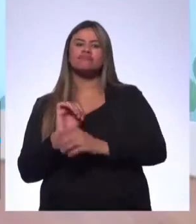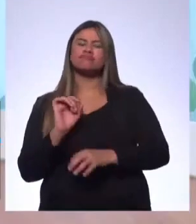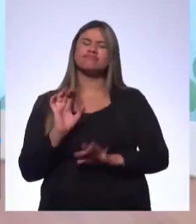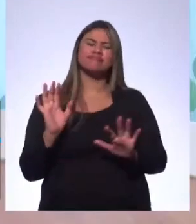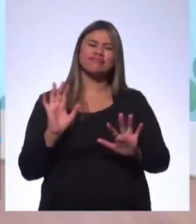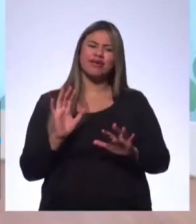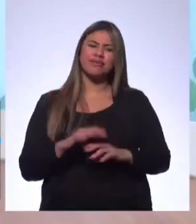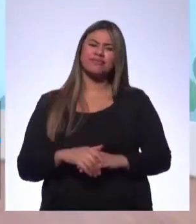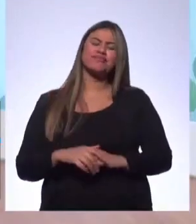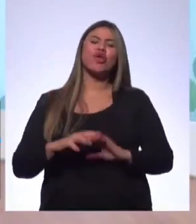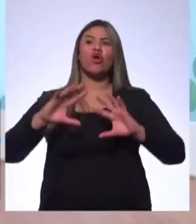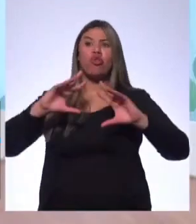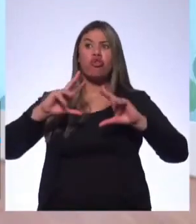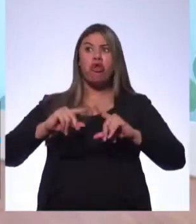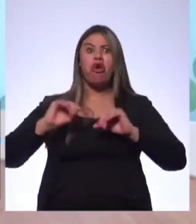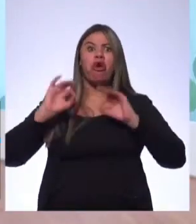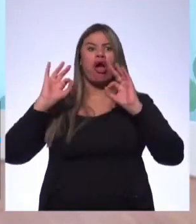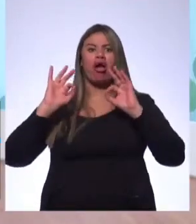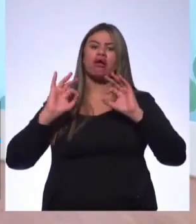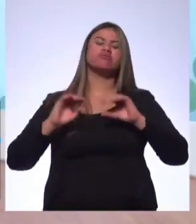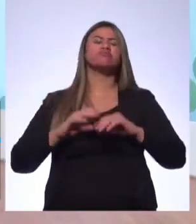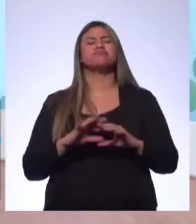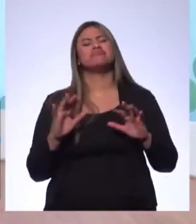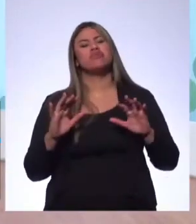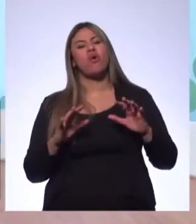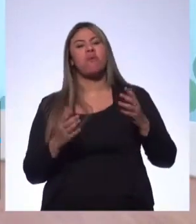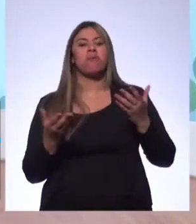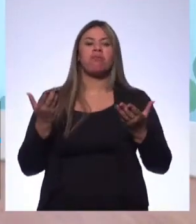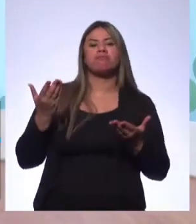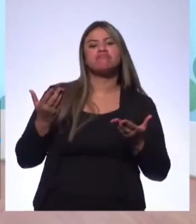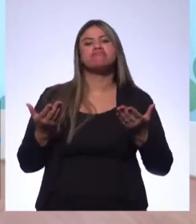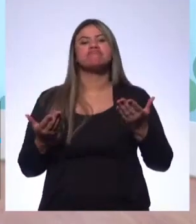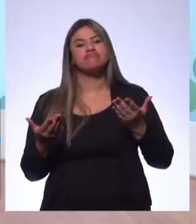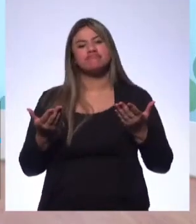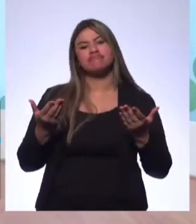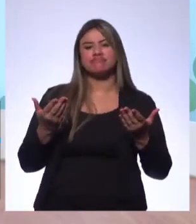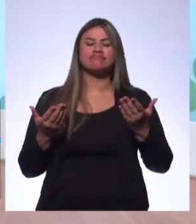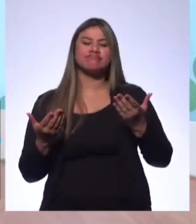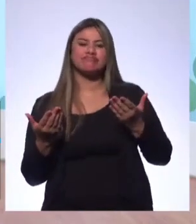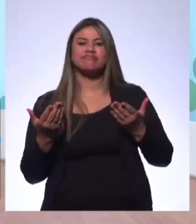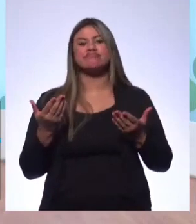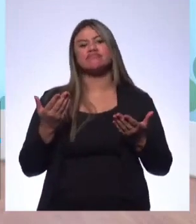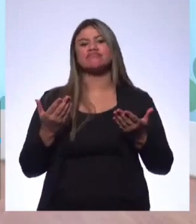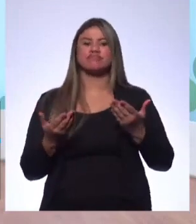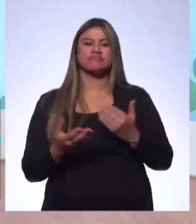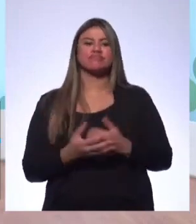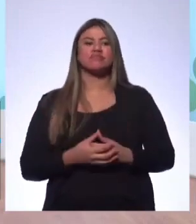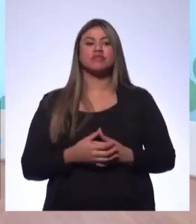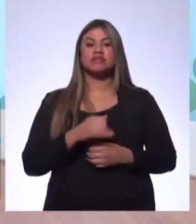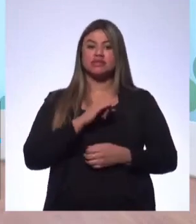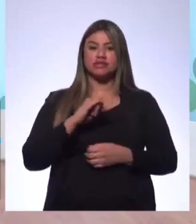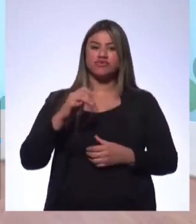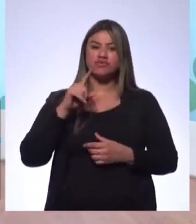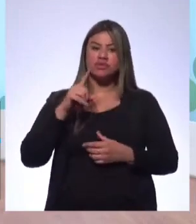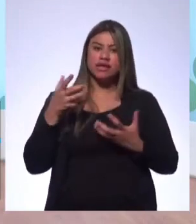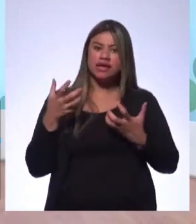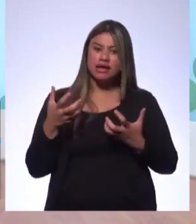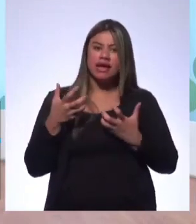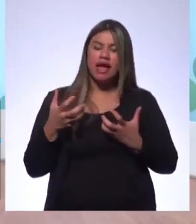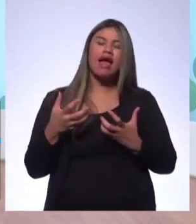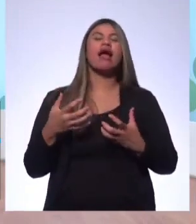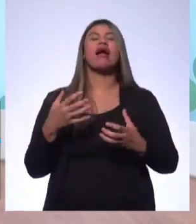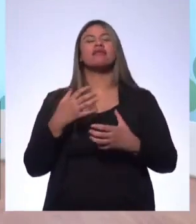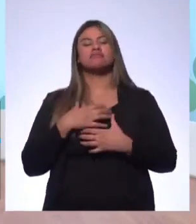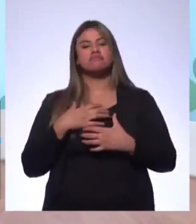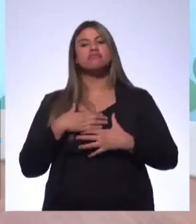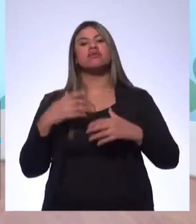também. Nem tudo é bom, mas também nem tudo é ruim. Vai nesse balanço. Tem, na resenha dá para fazer isso. Se for o seu caso, se você escolher esse estilo